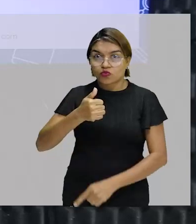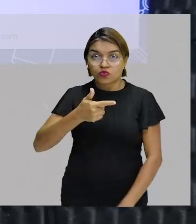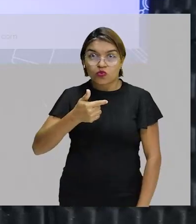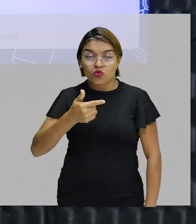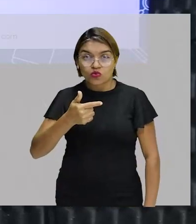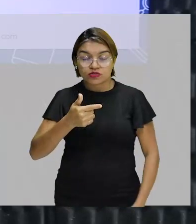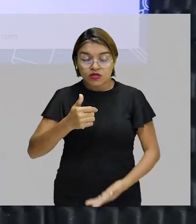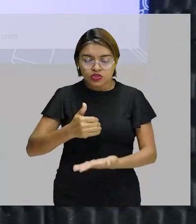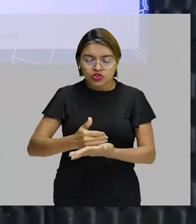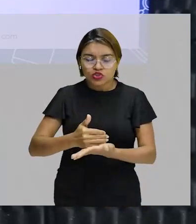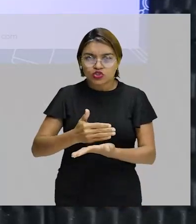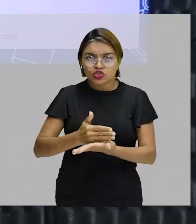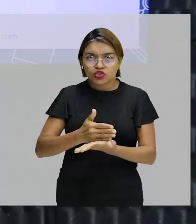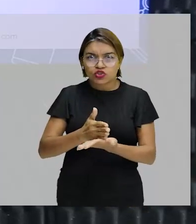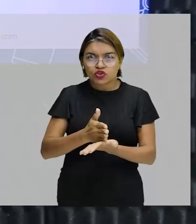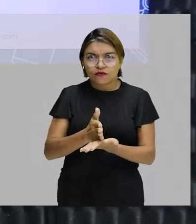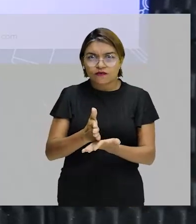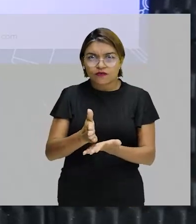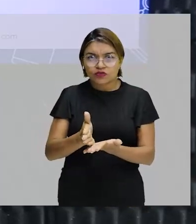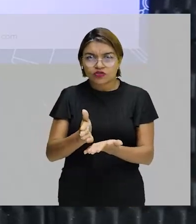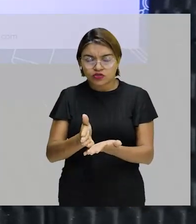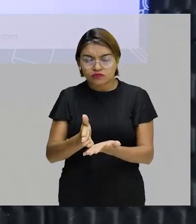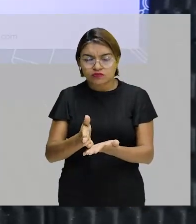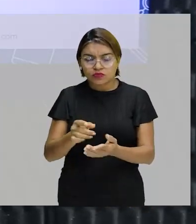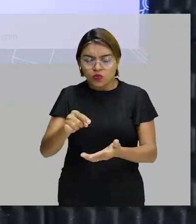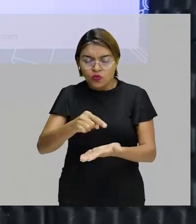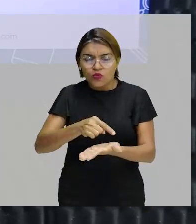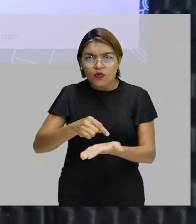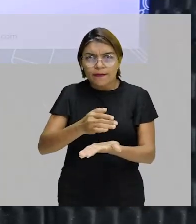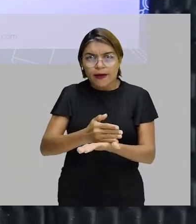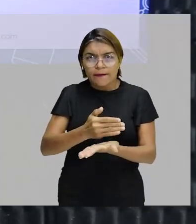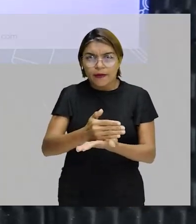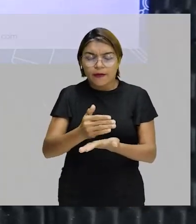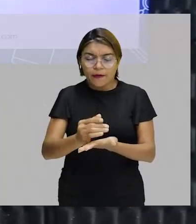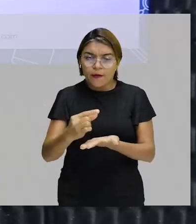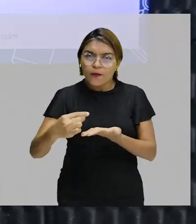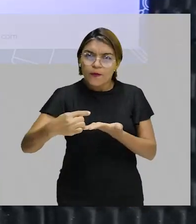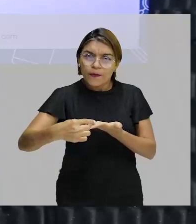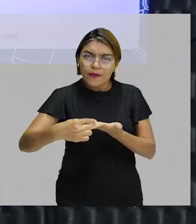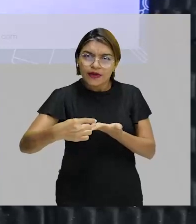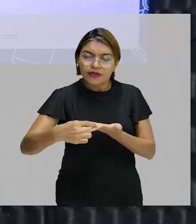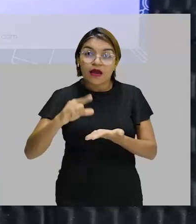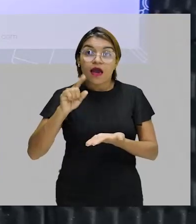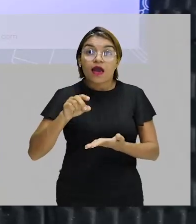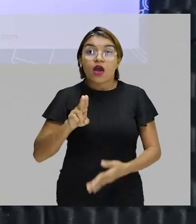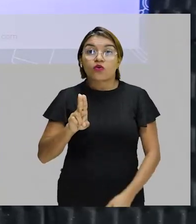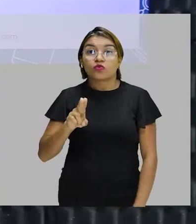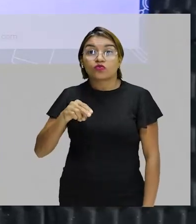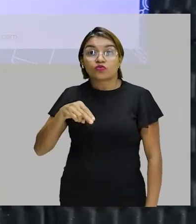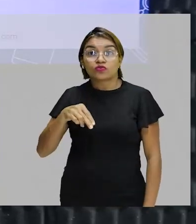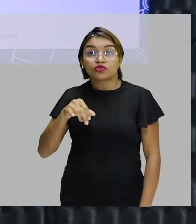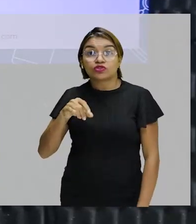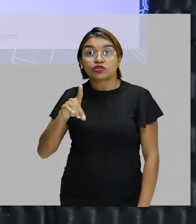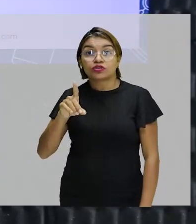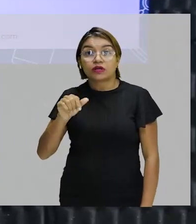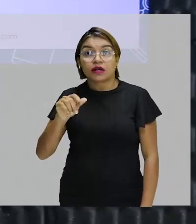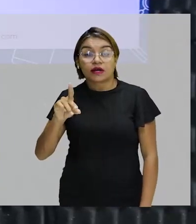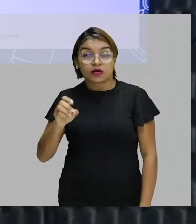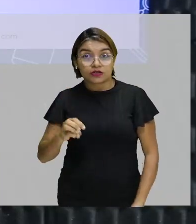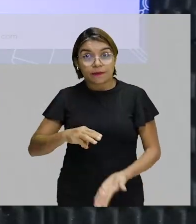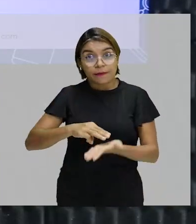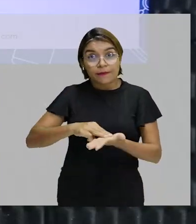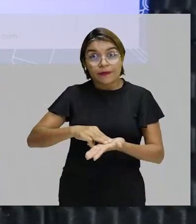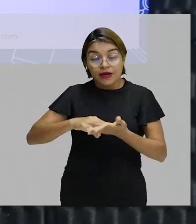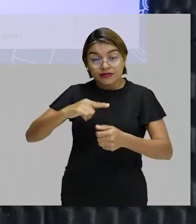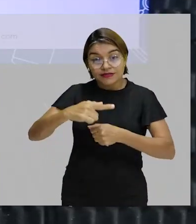pedaços e uma fatia dessa, né? Um pedaço seria essa unidade da massa atômica, tudo bem? Nós